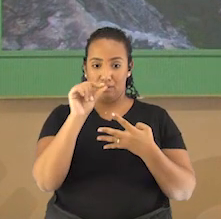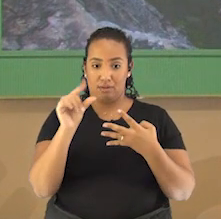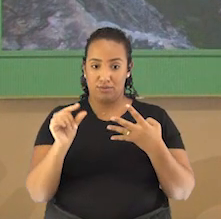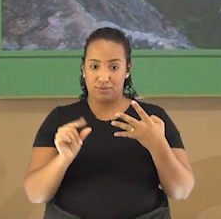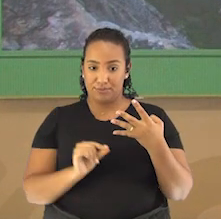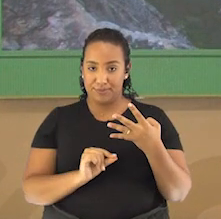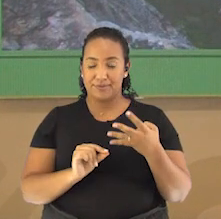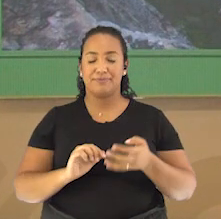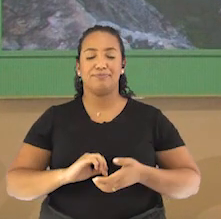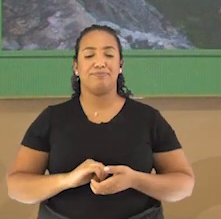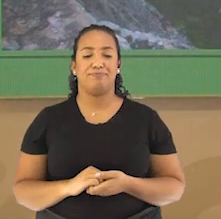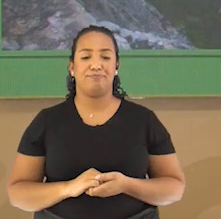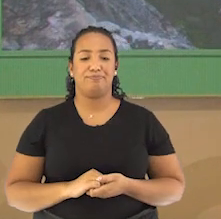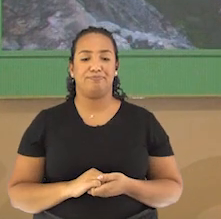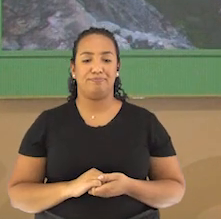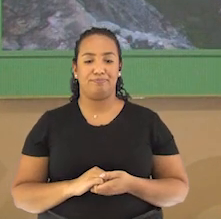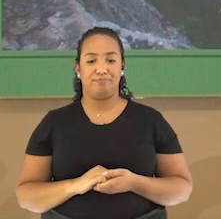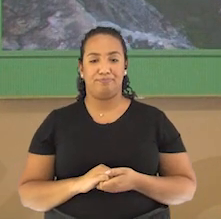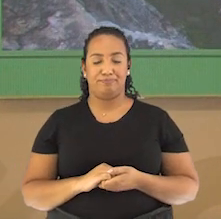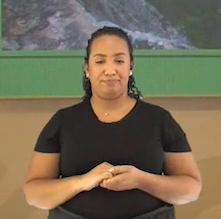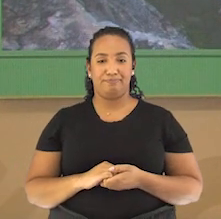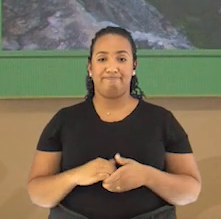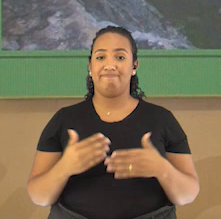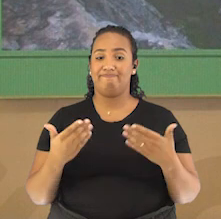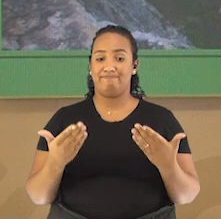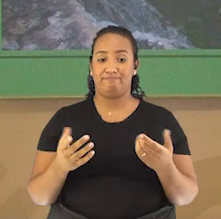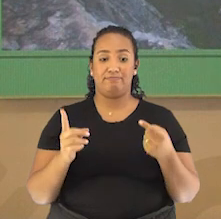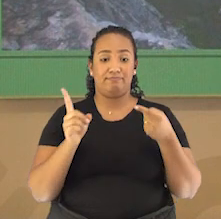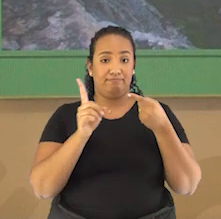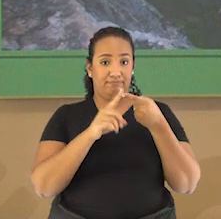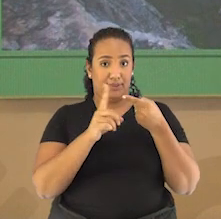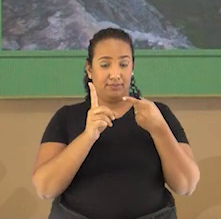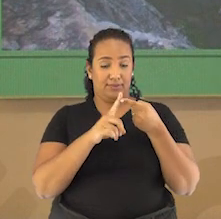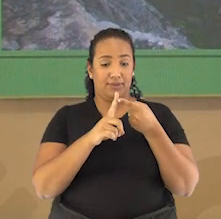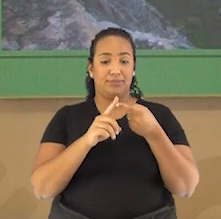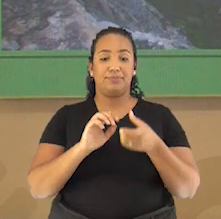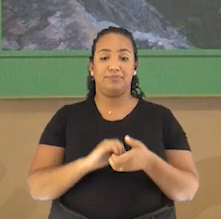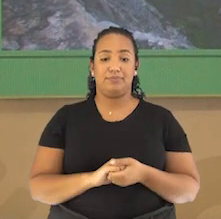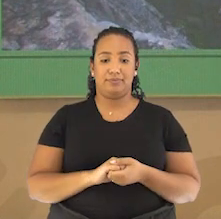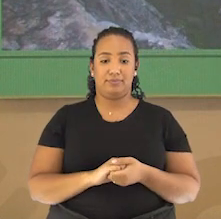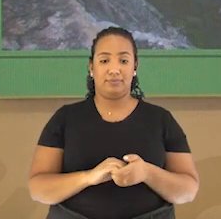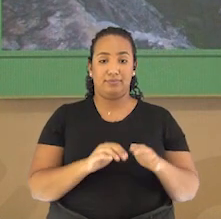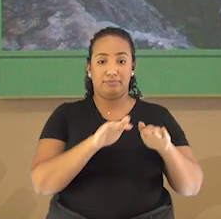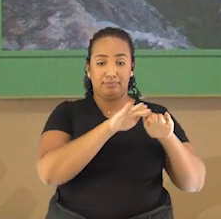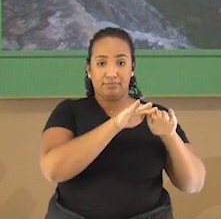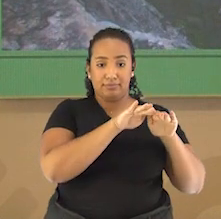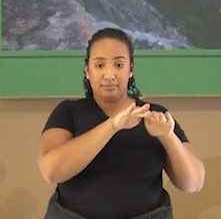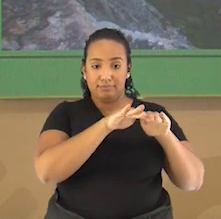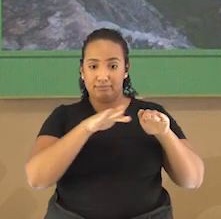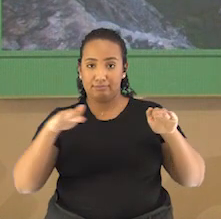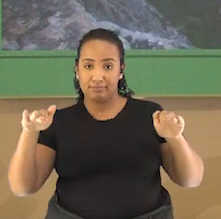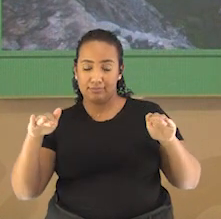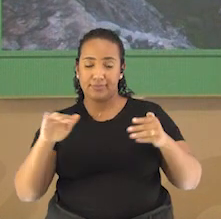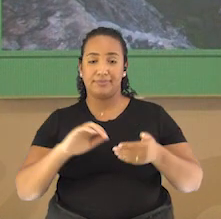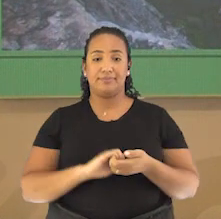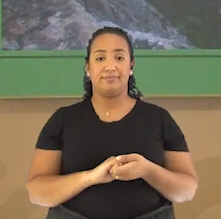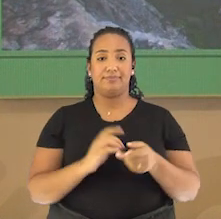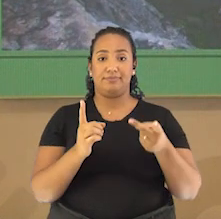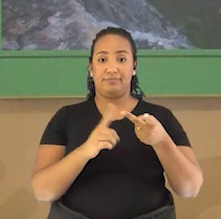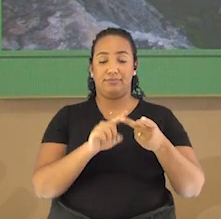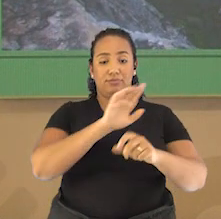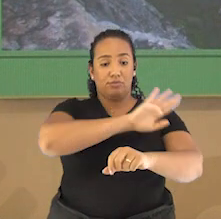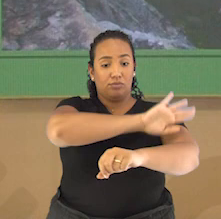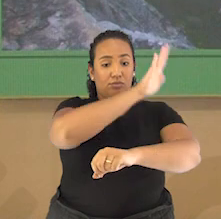relevo que estão aqui escritas? Bom, então, nós temos ali no primeiro quadro, planície, depois